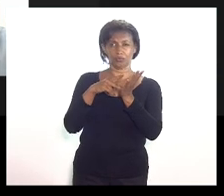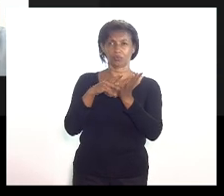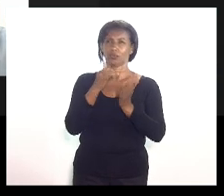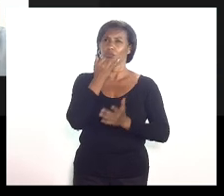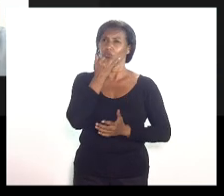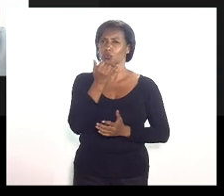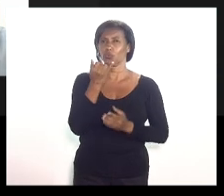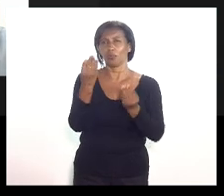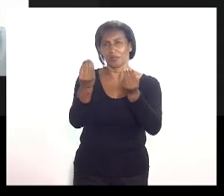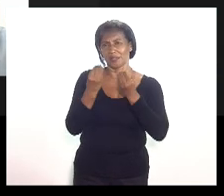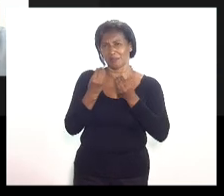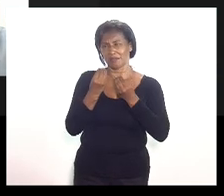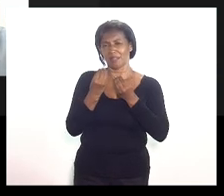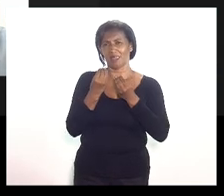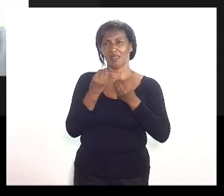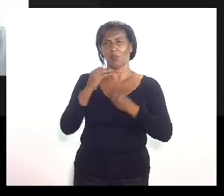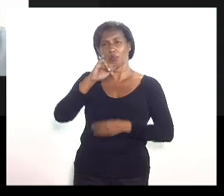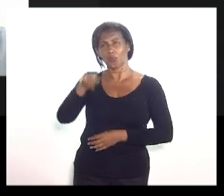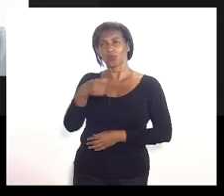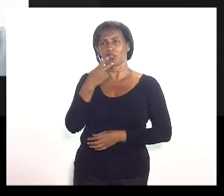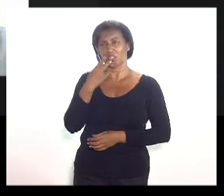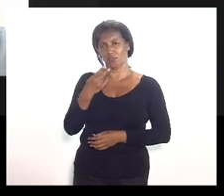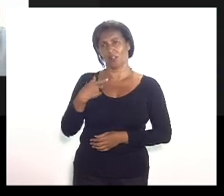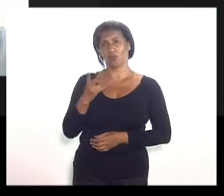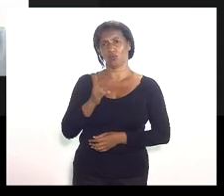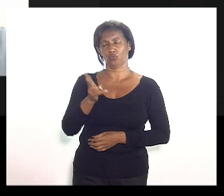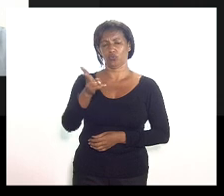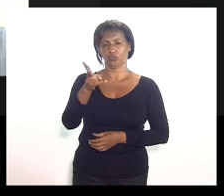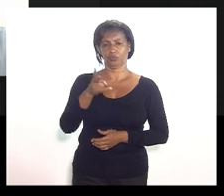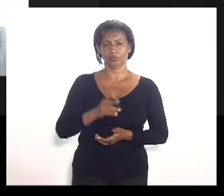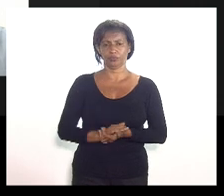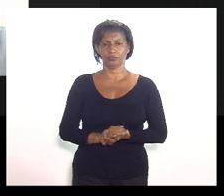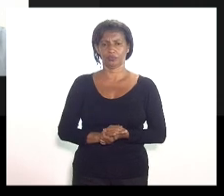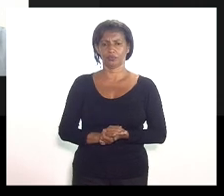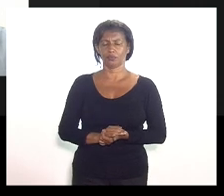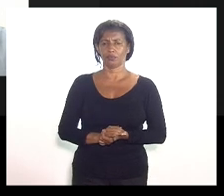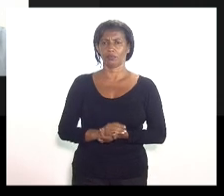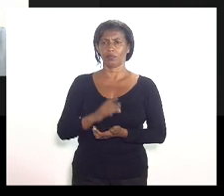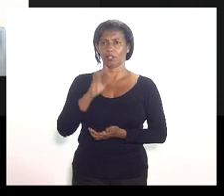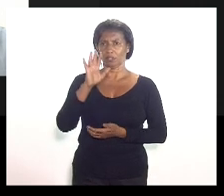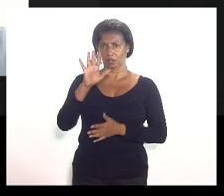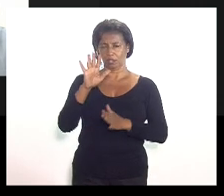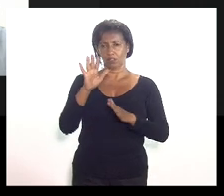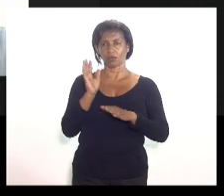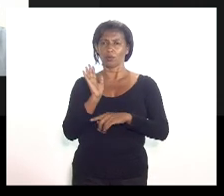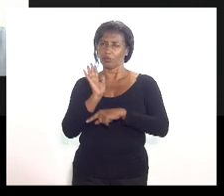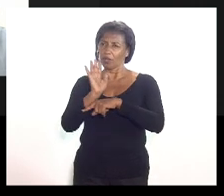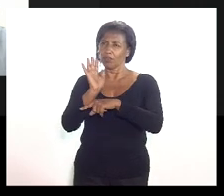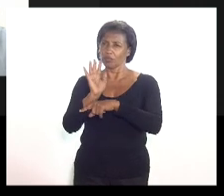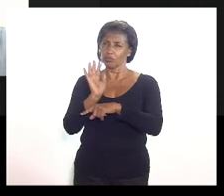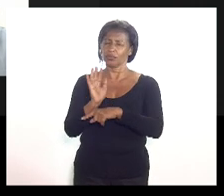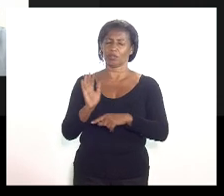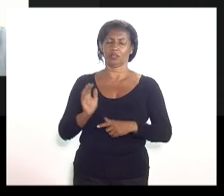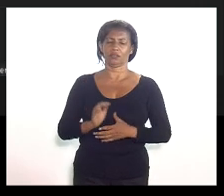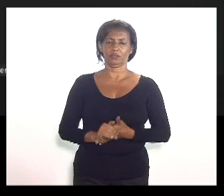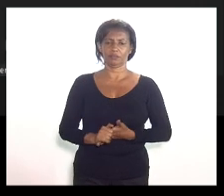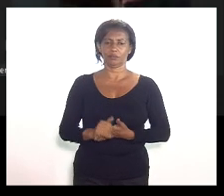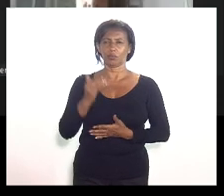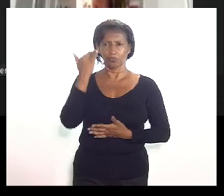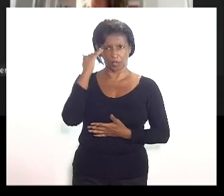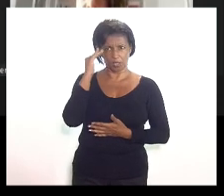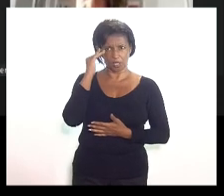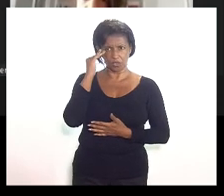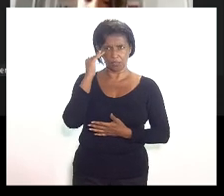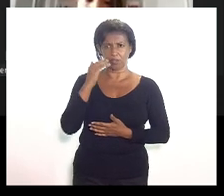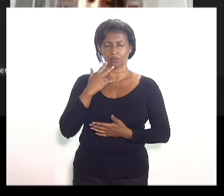silência me der a palavra, eu continuo. Vou só fazer, contribuir aqui com o entendimento que foi